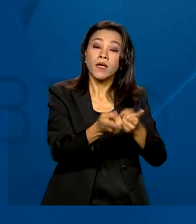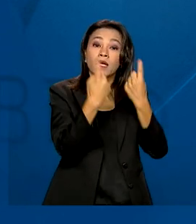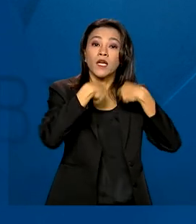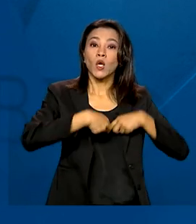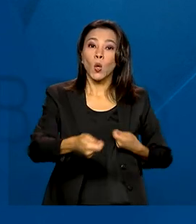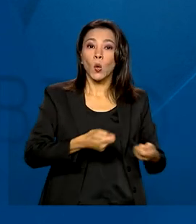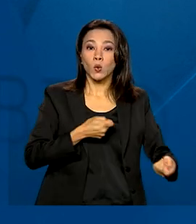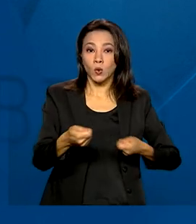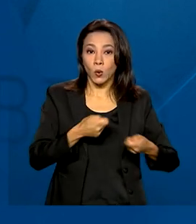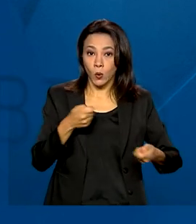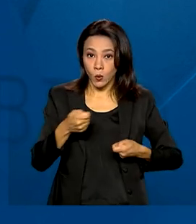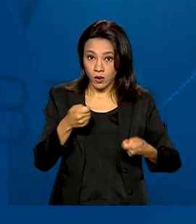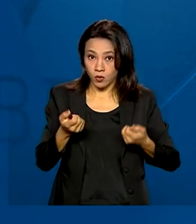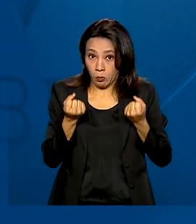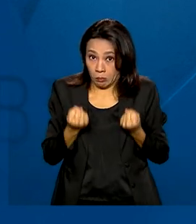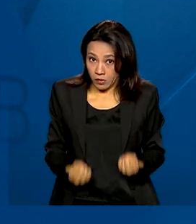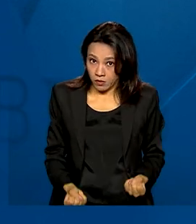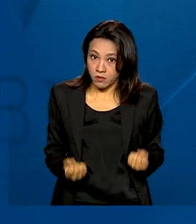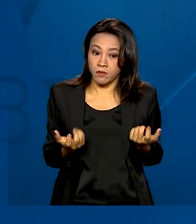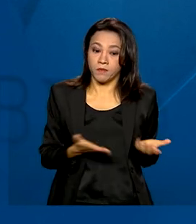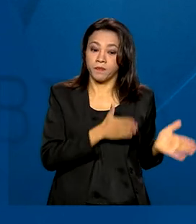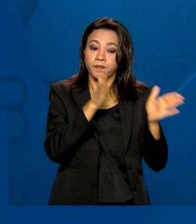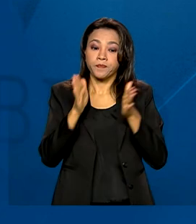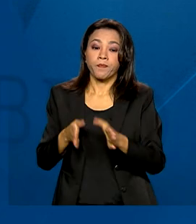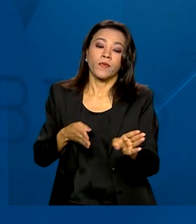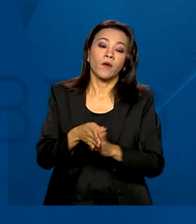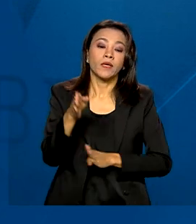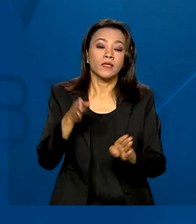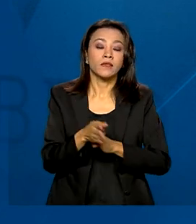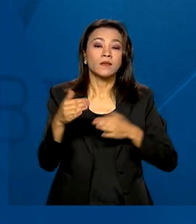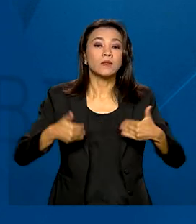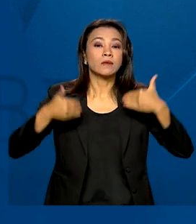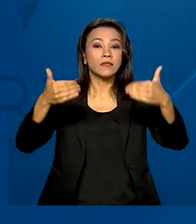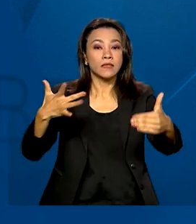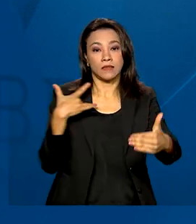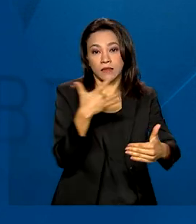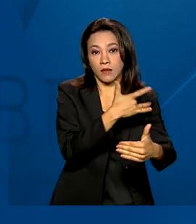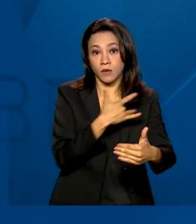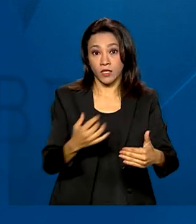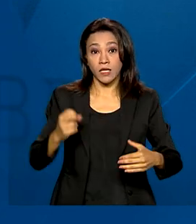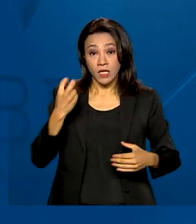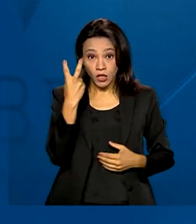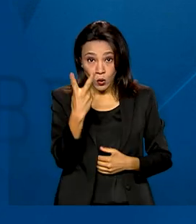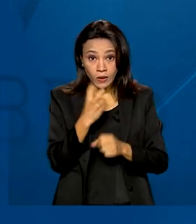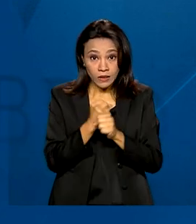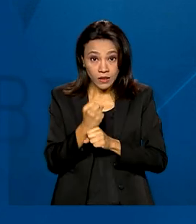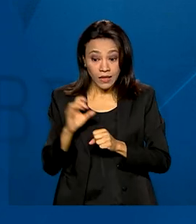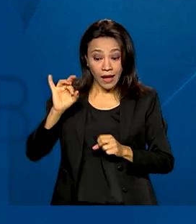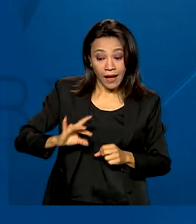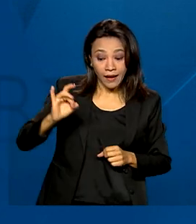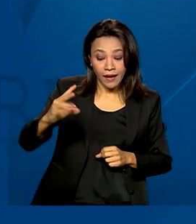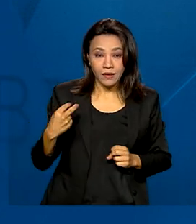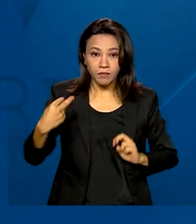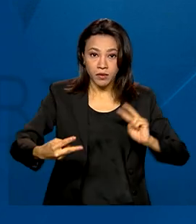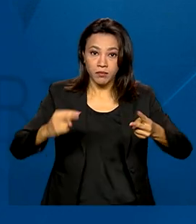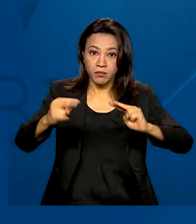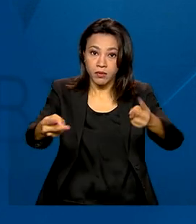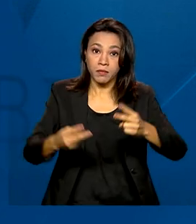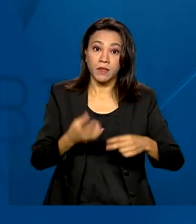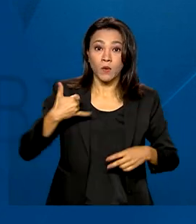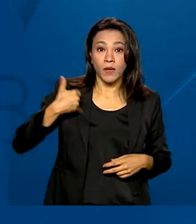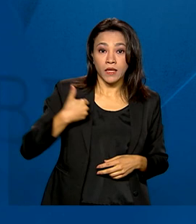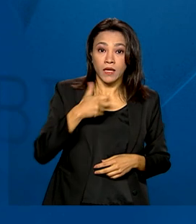do peso corporal. A recomendação do Ministério da Saúde é que, a cada dois anos, todas as mulheres entre 50 e